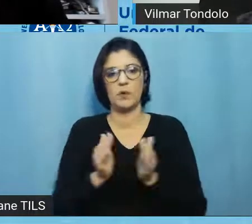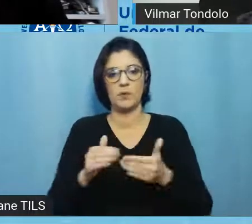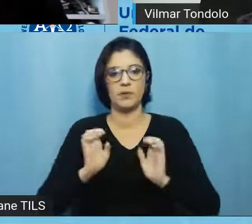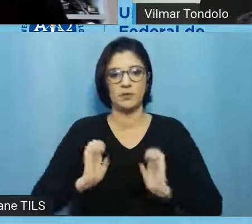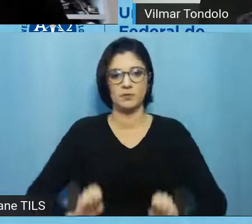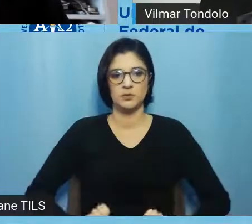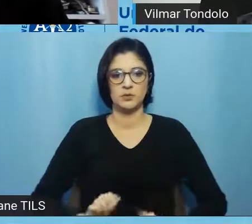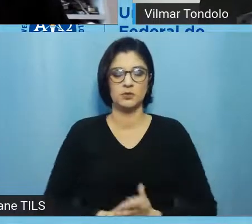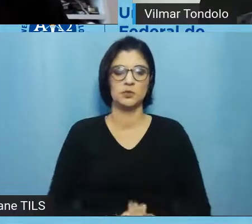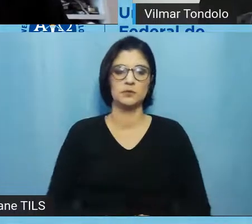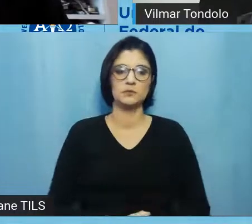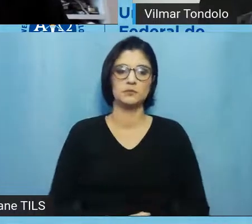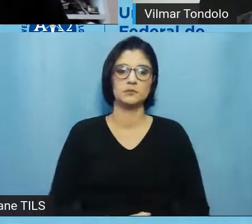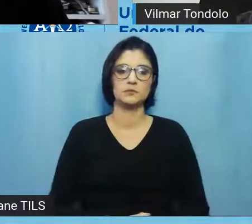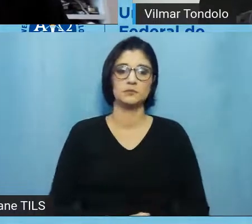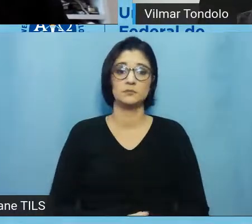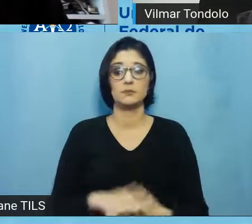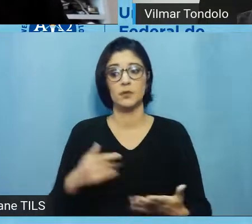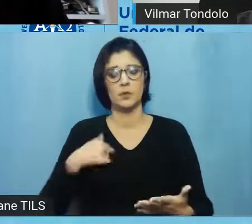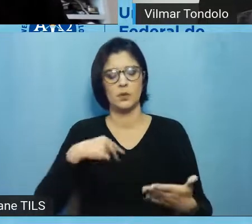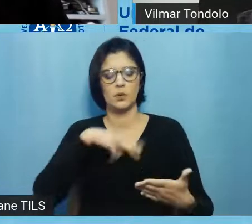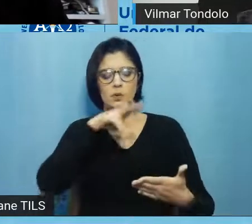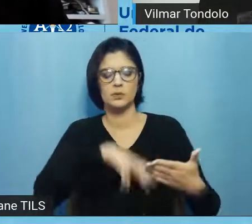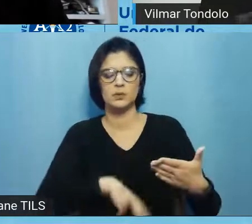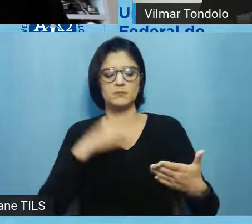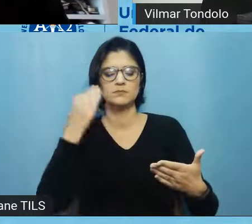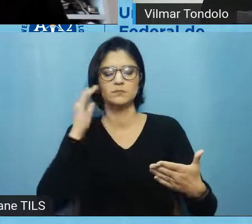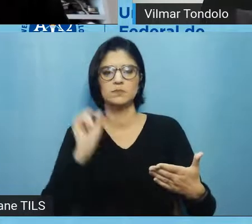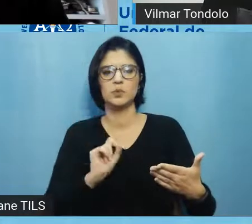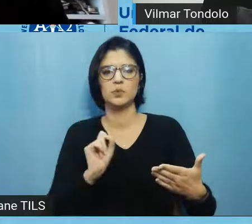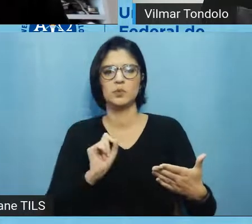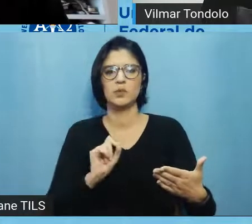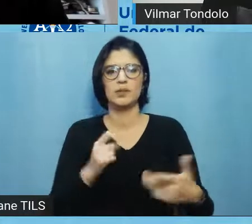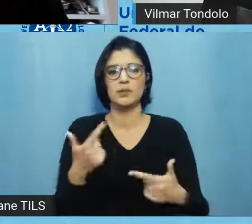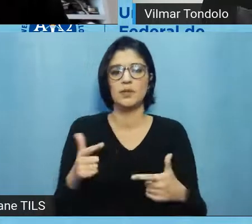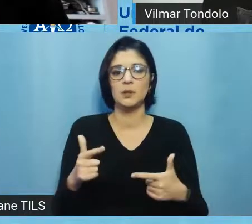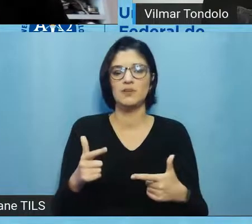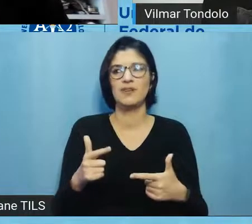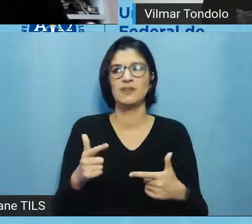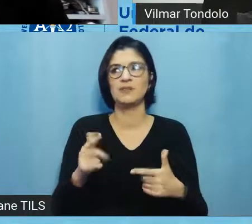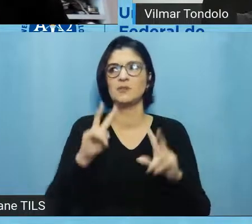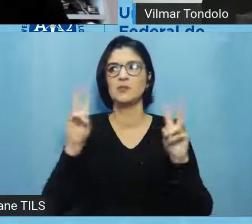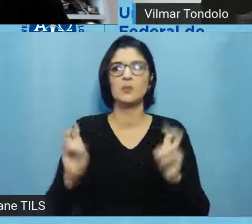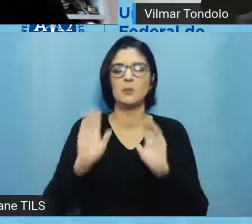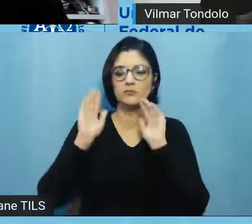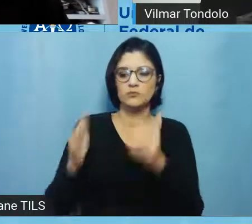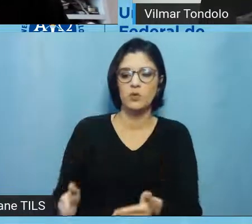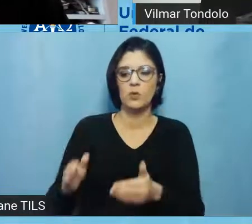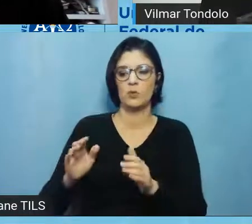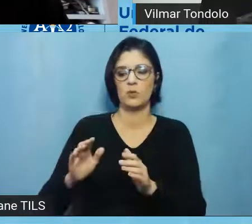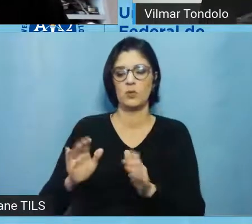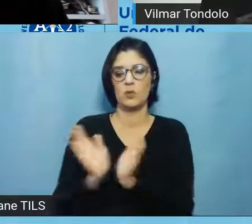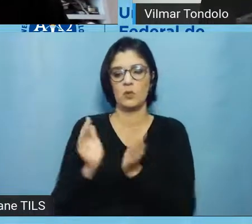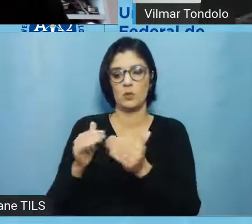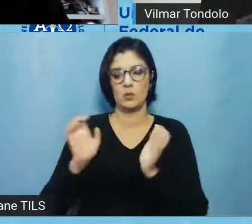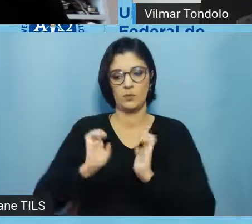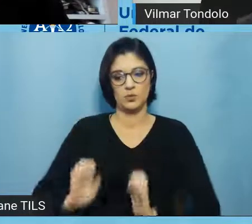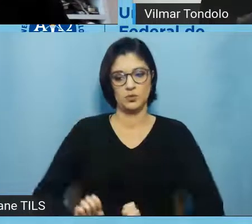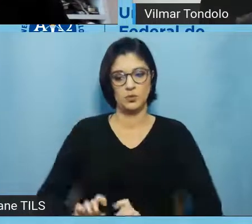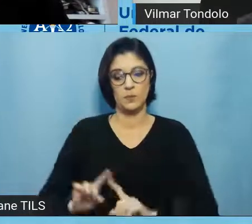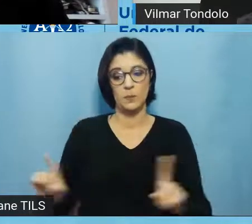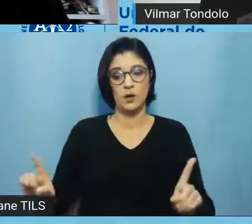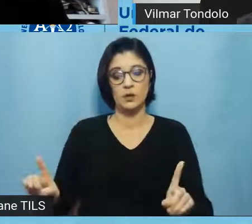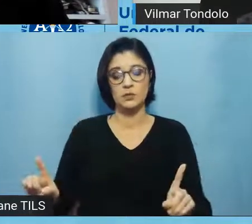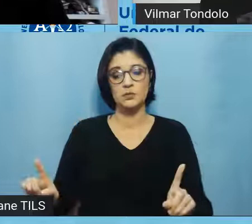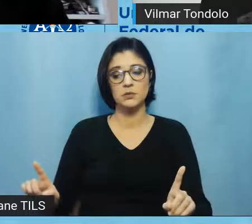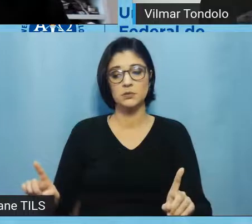alcança a minha leitura, elas não estabelecem a questão dos comitês de ética em si, mas a própria AMPAD tem um comitê de ética que é para